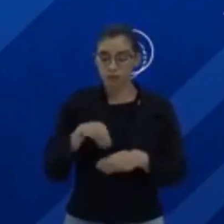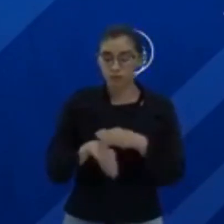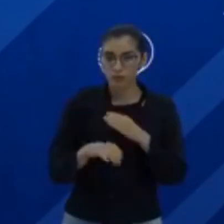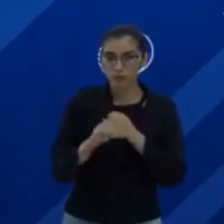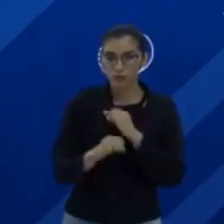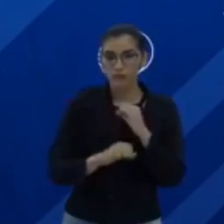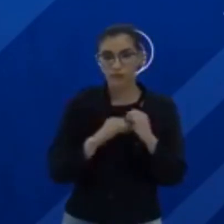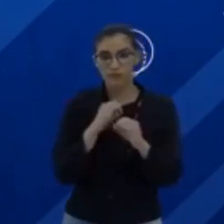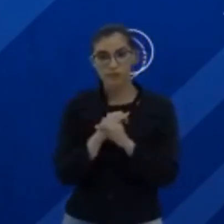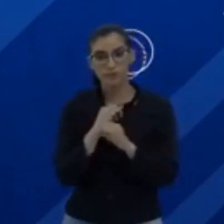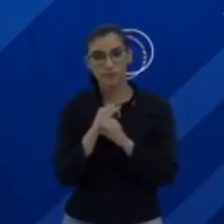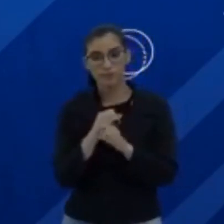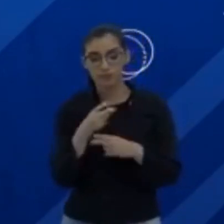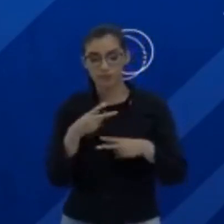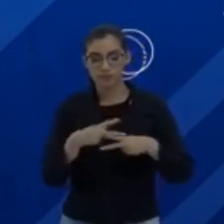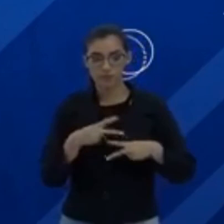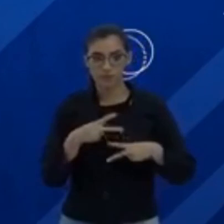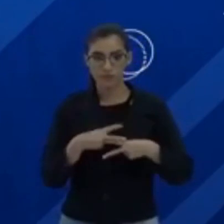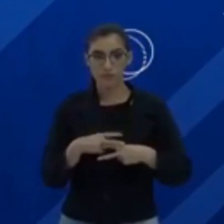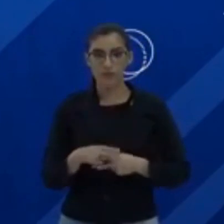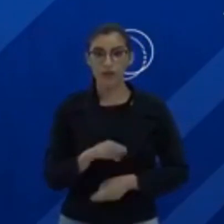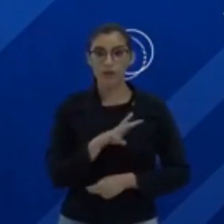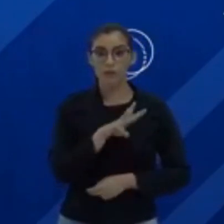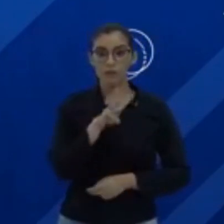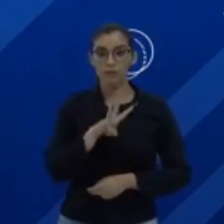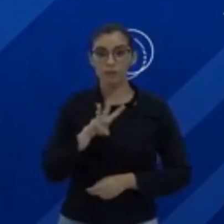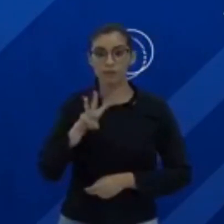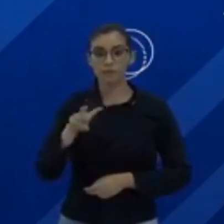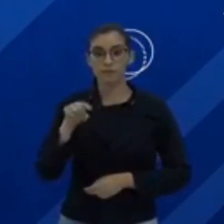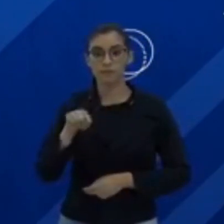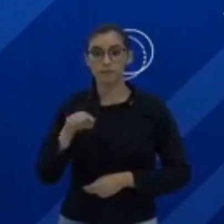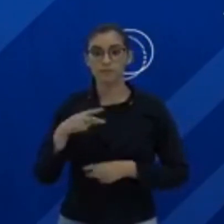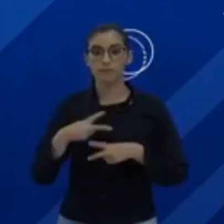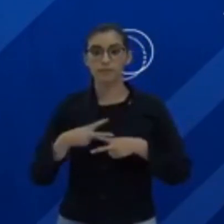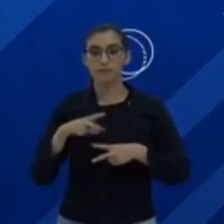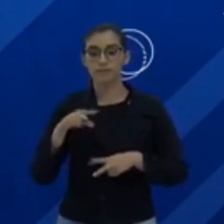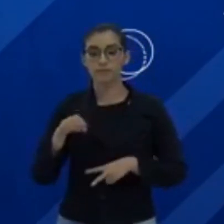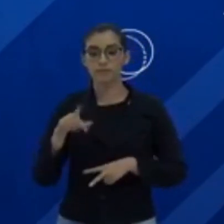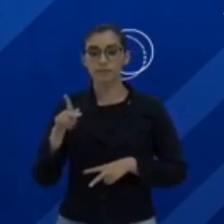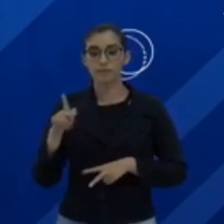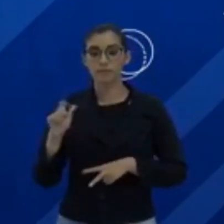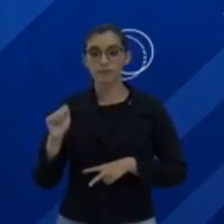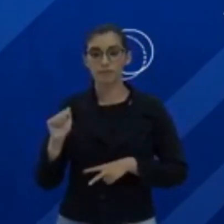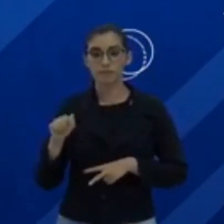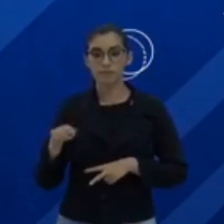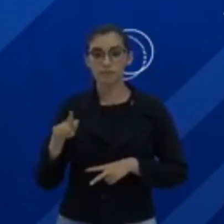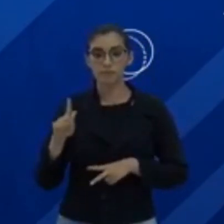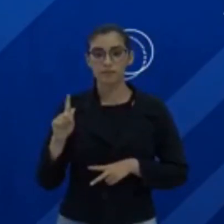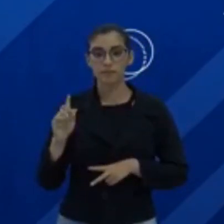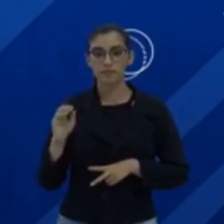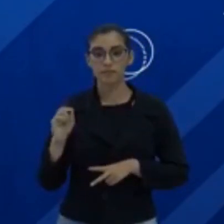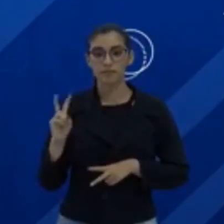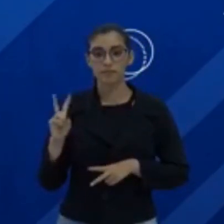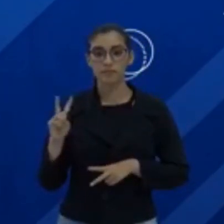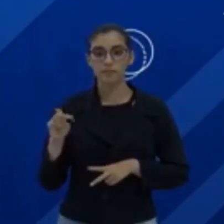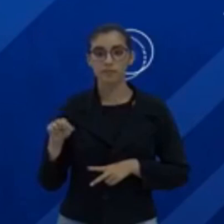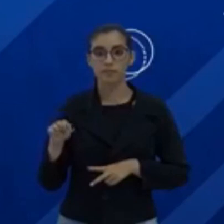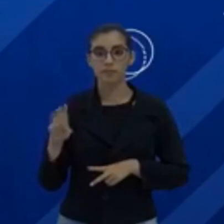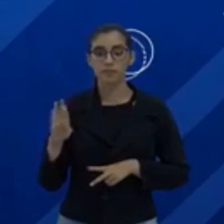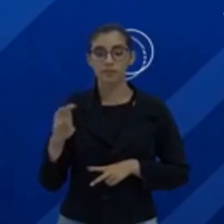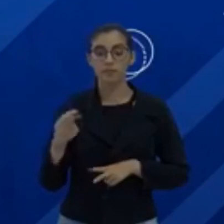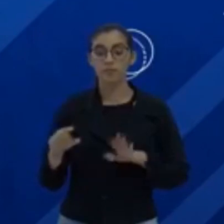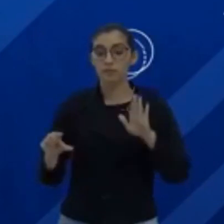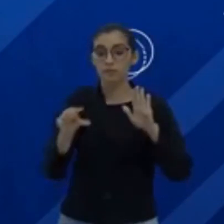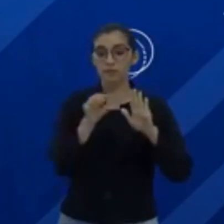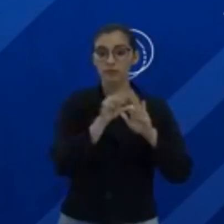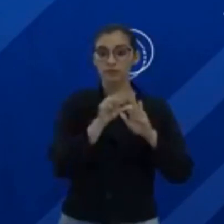SEDUC, tá? Então, dispino para você no site da SEDUC, www.seduc.pa.gov.br, a